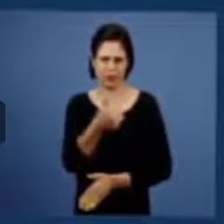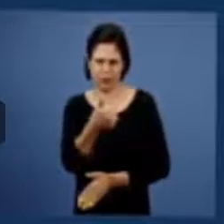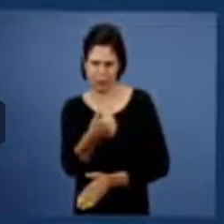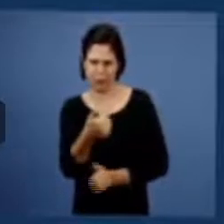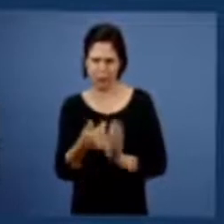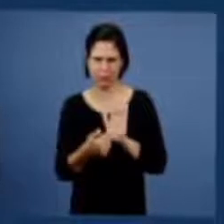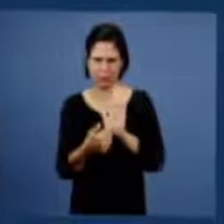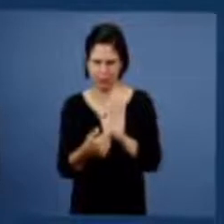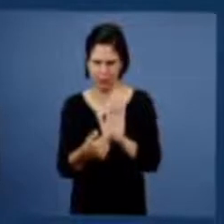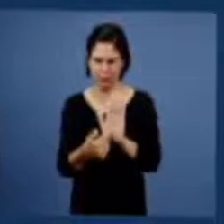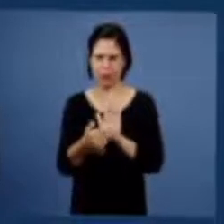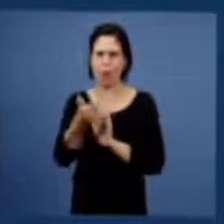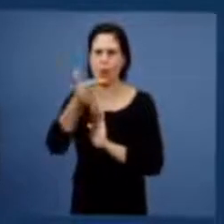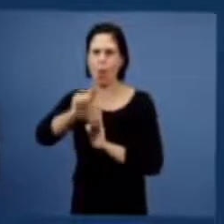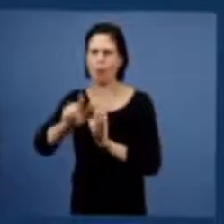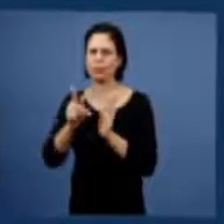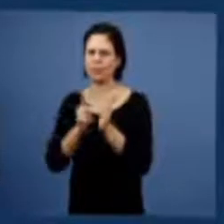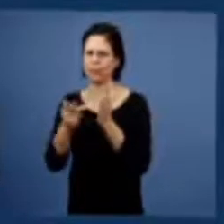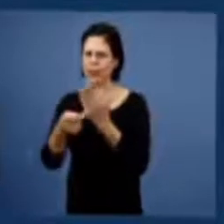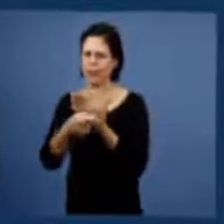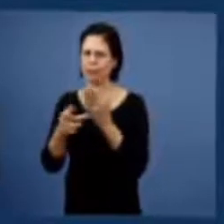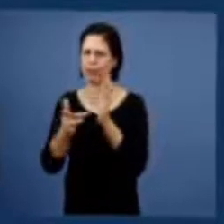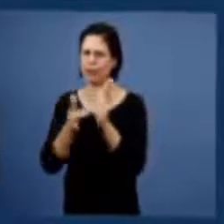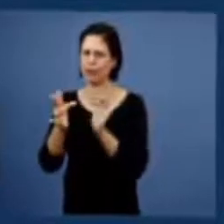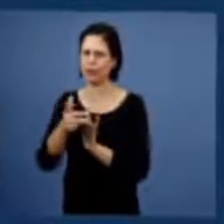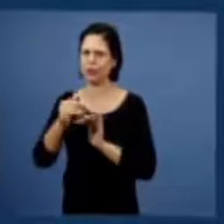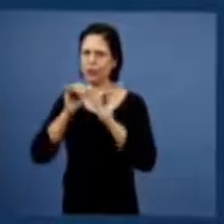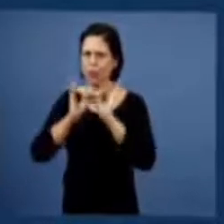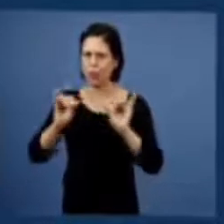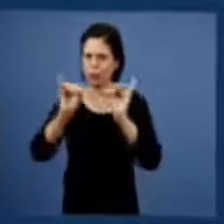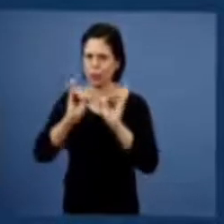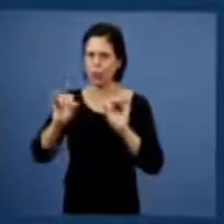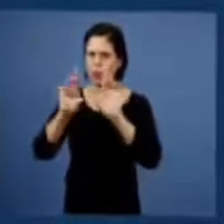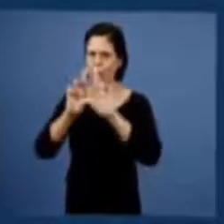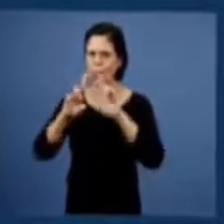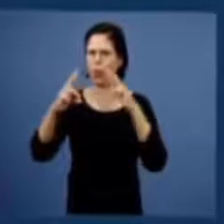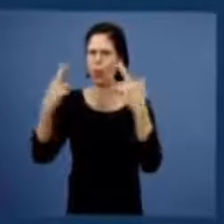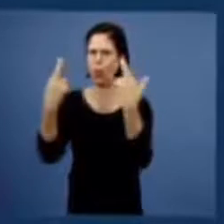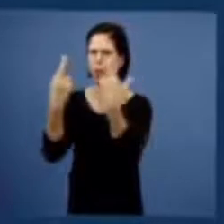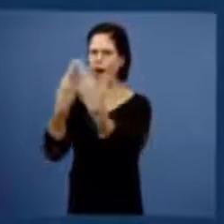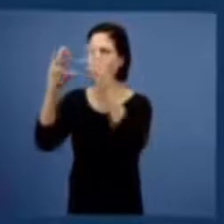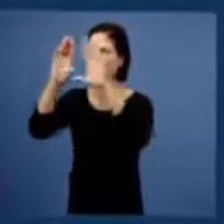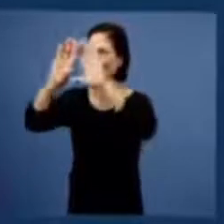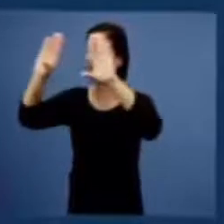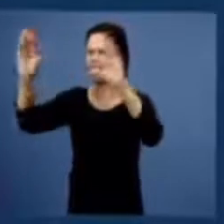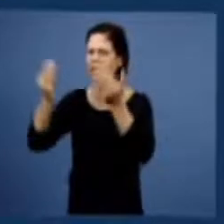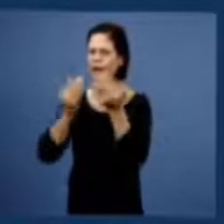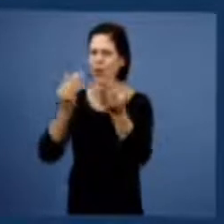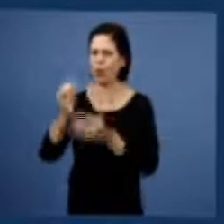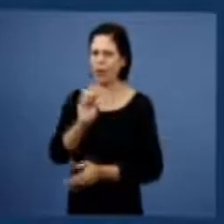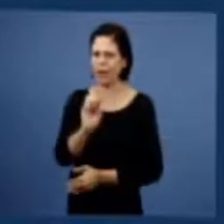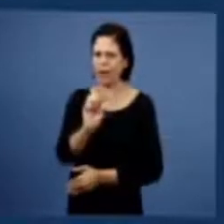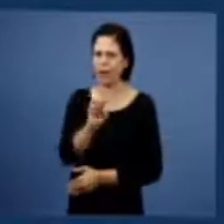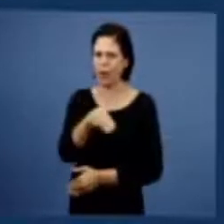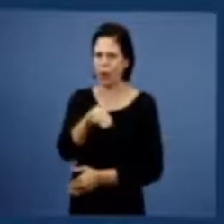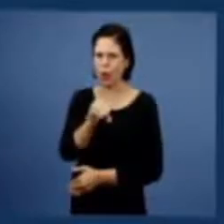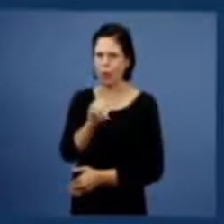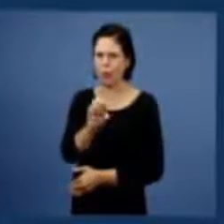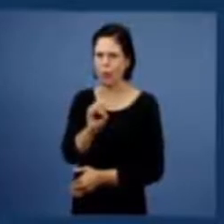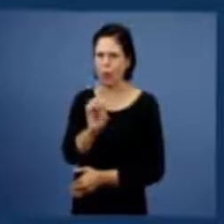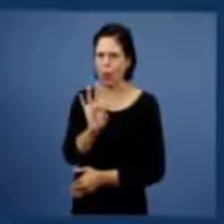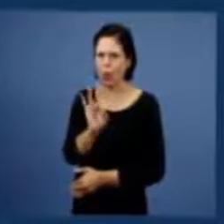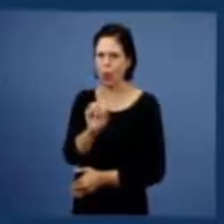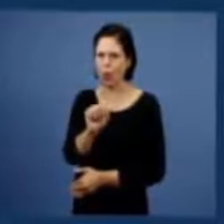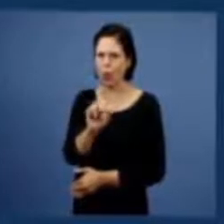31 outra parábola lhes propôs dizendo o reino dos céus é semelhante ao grão de mostarda que o